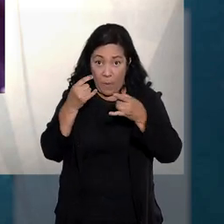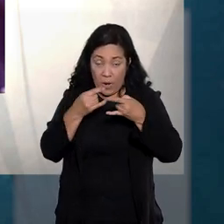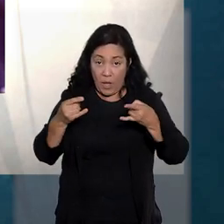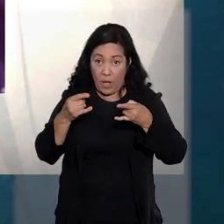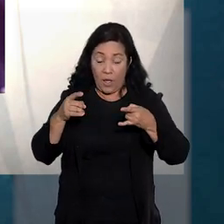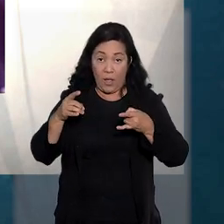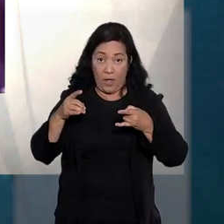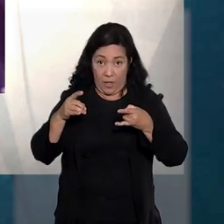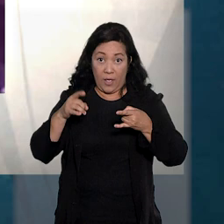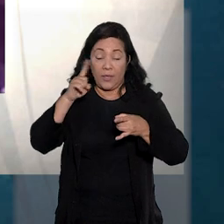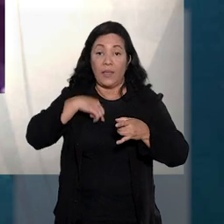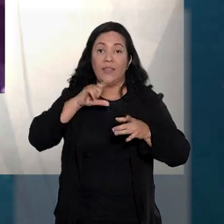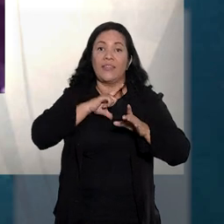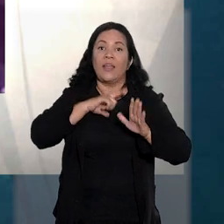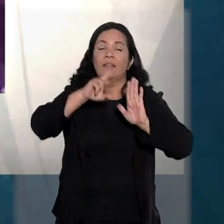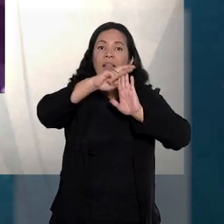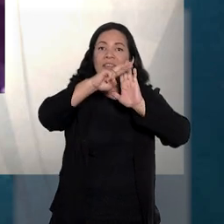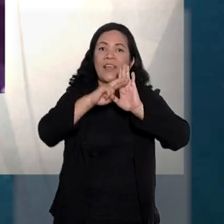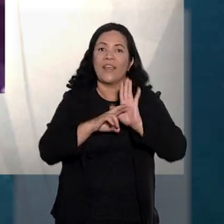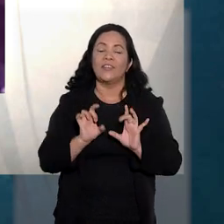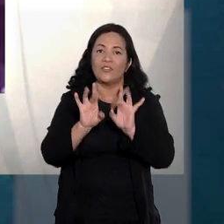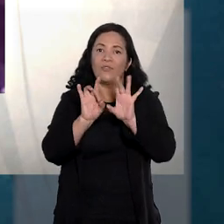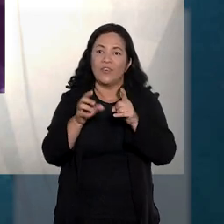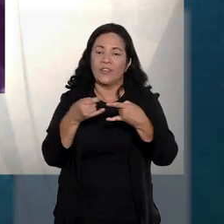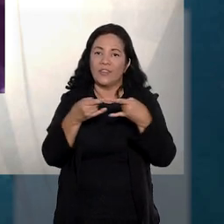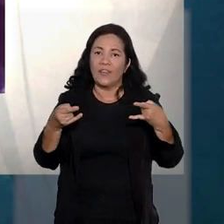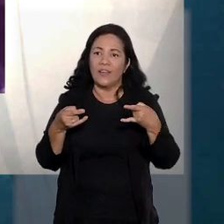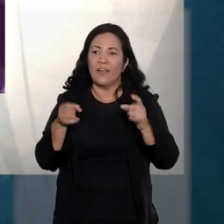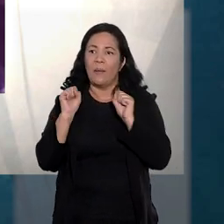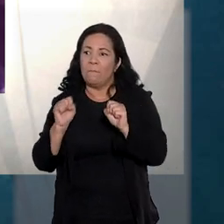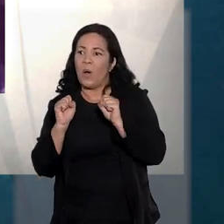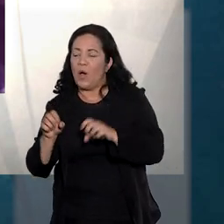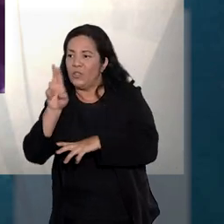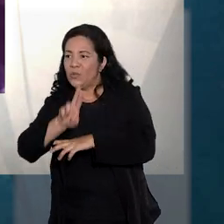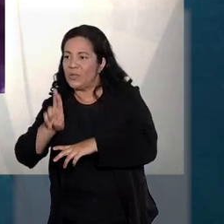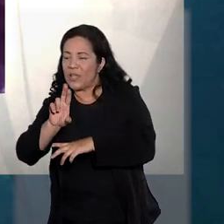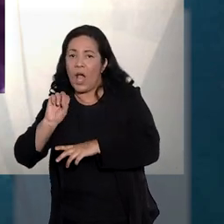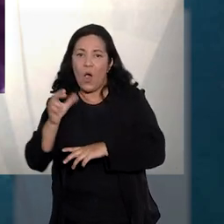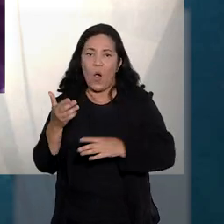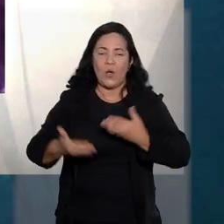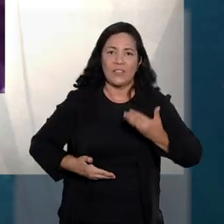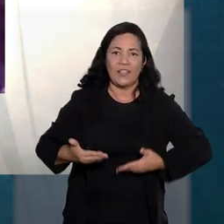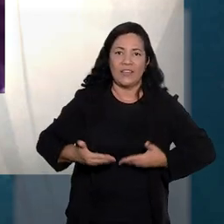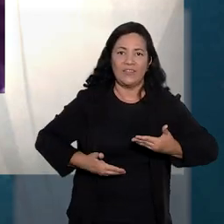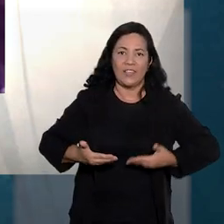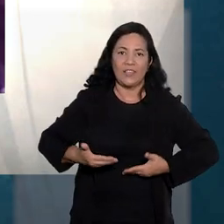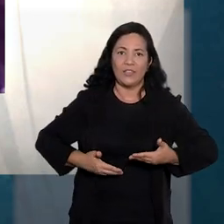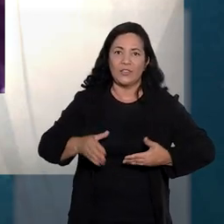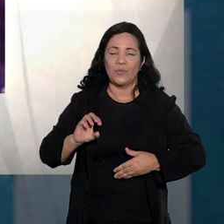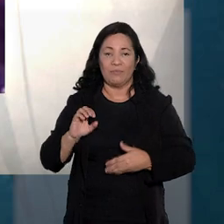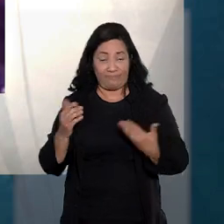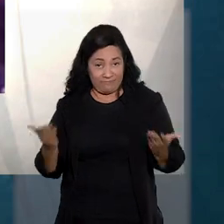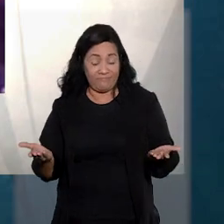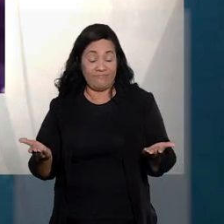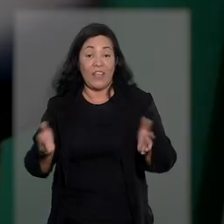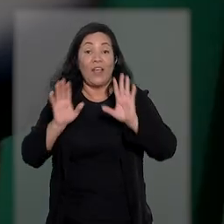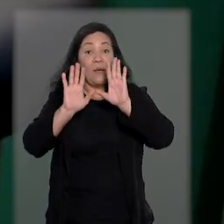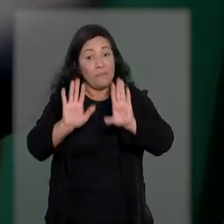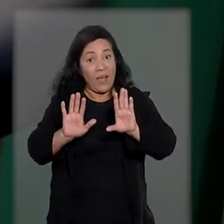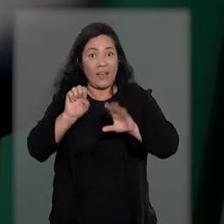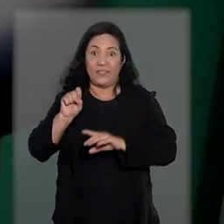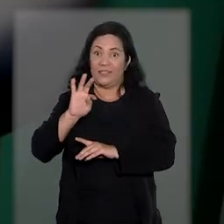base na teoria finalista, exige a utilização do produto ou do serviço como destinatário final.